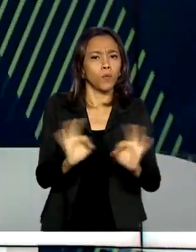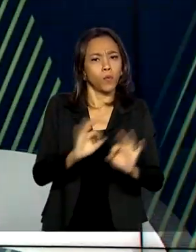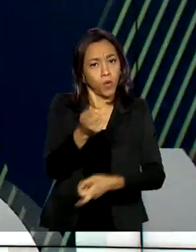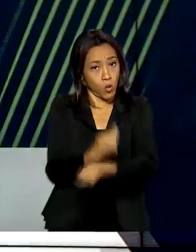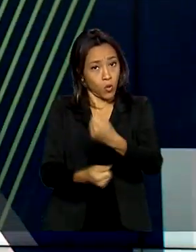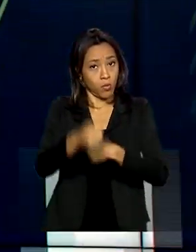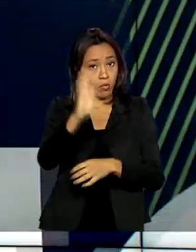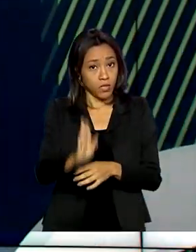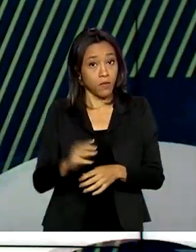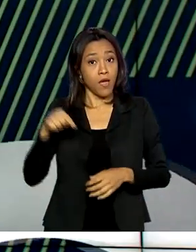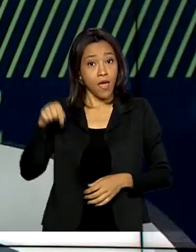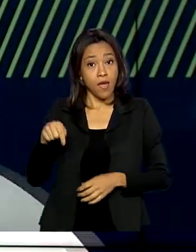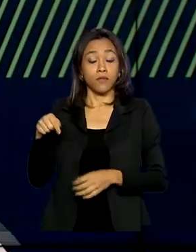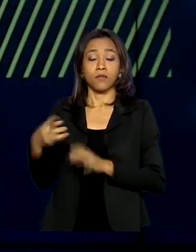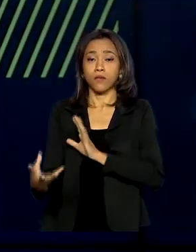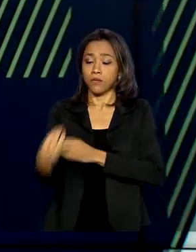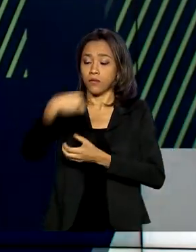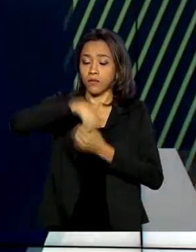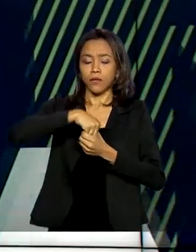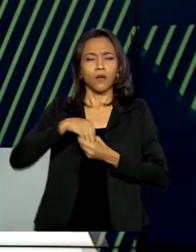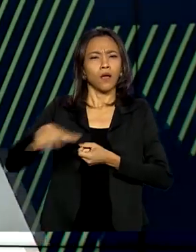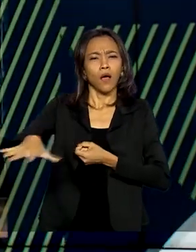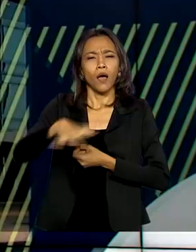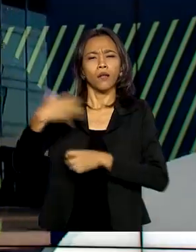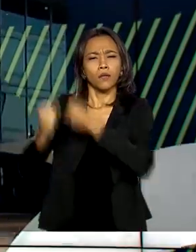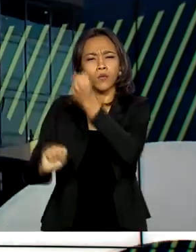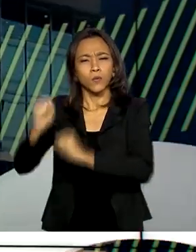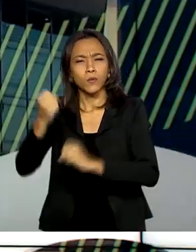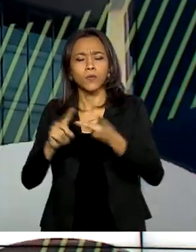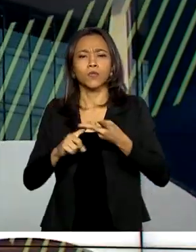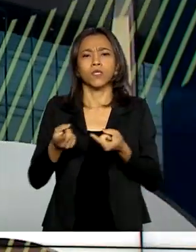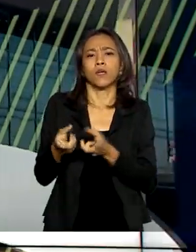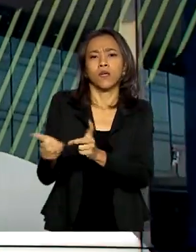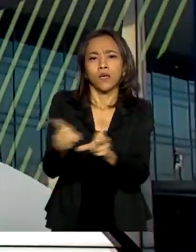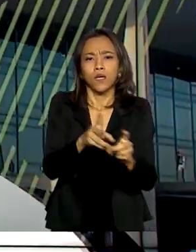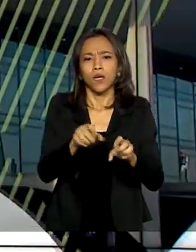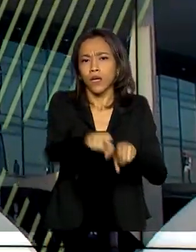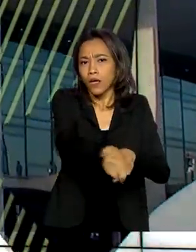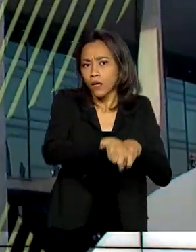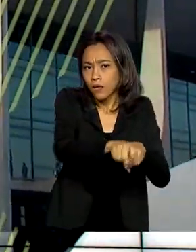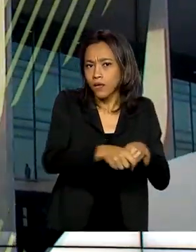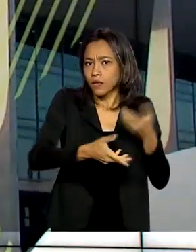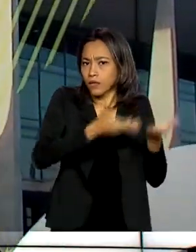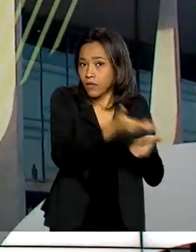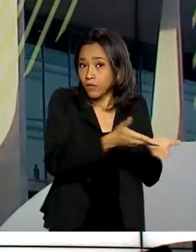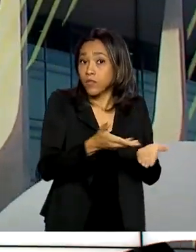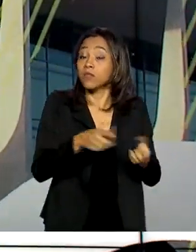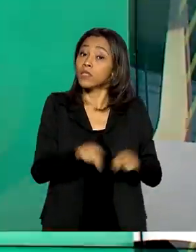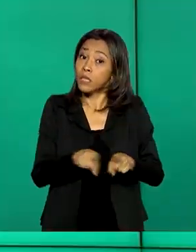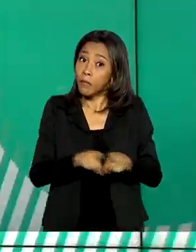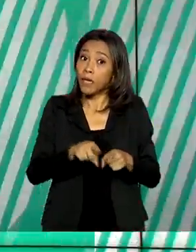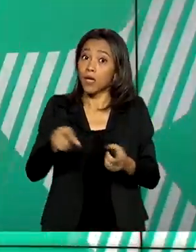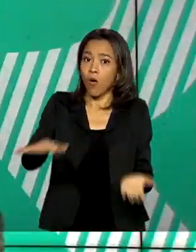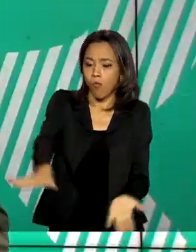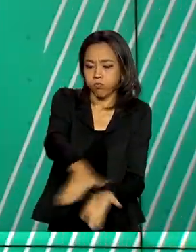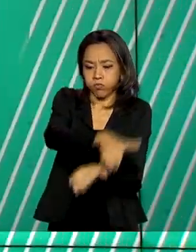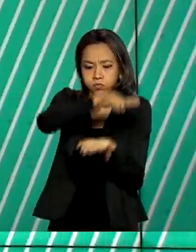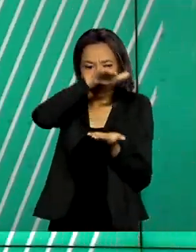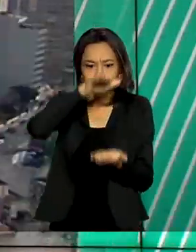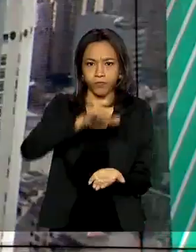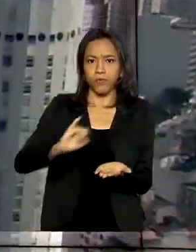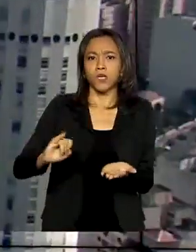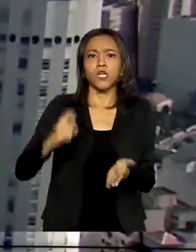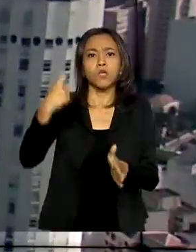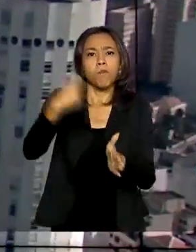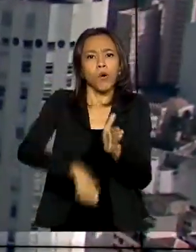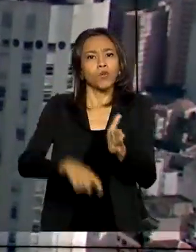incorpora informações sobre a atividade da indústria, agricultura, comércio e serviços, além do volume de impostos, servindo como